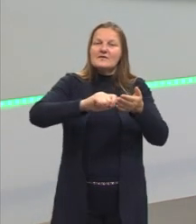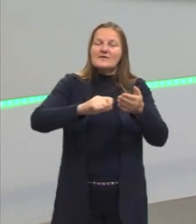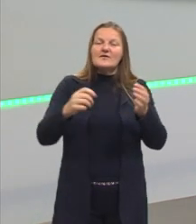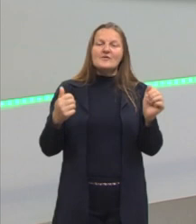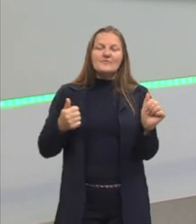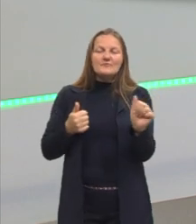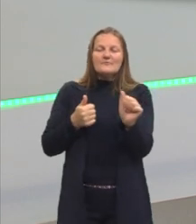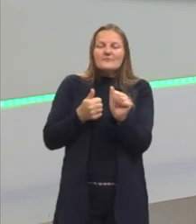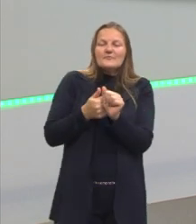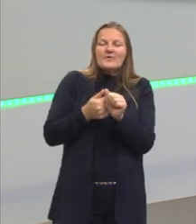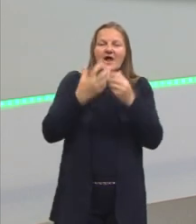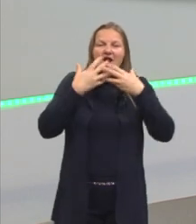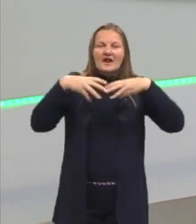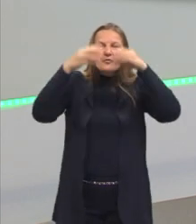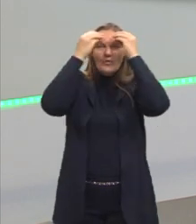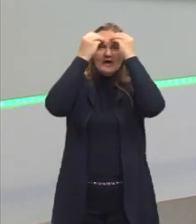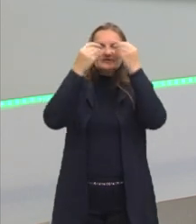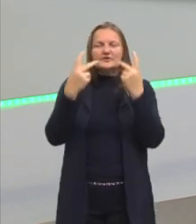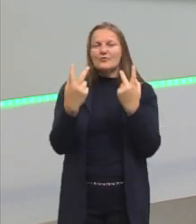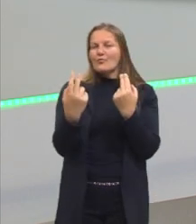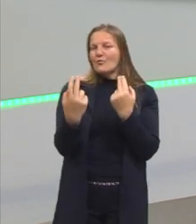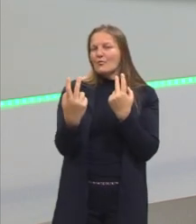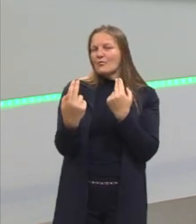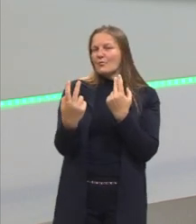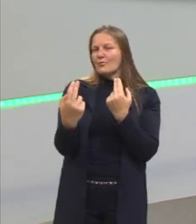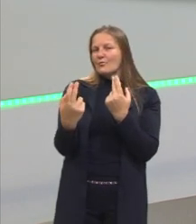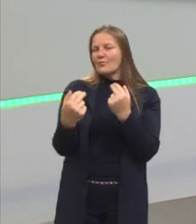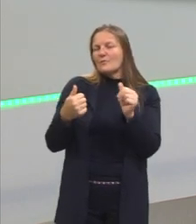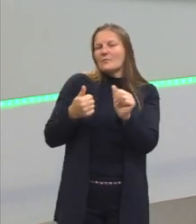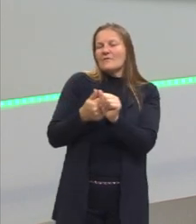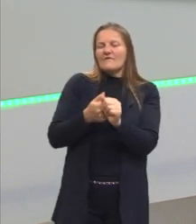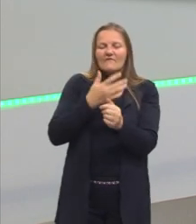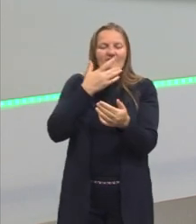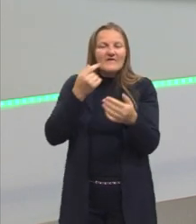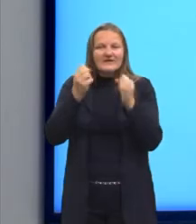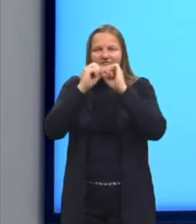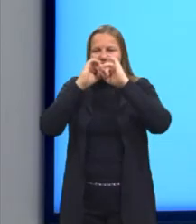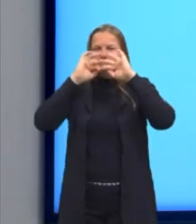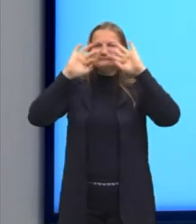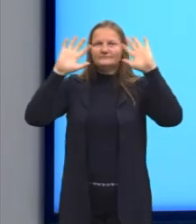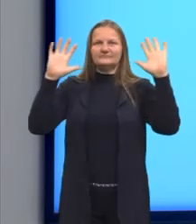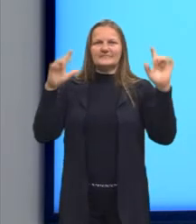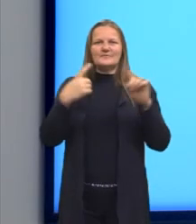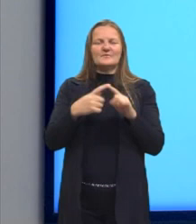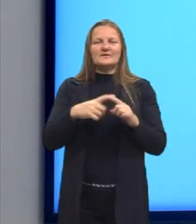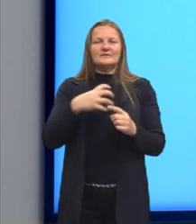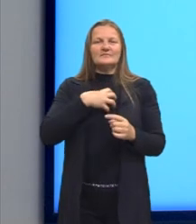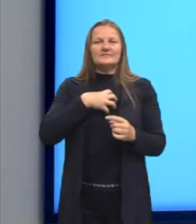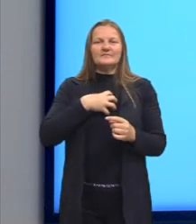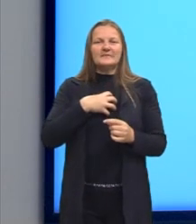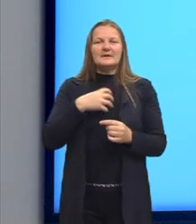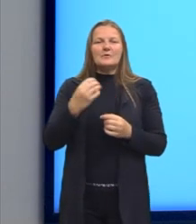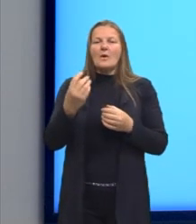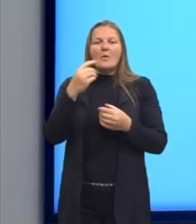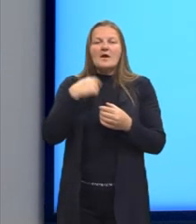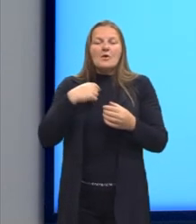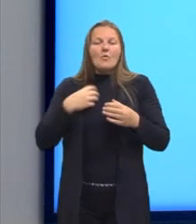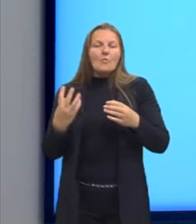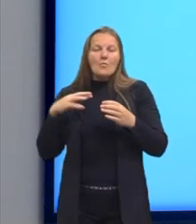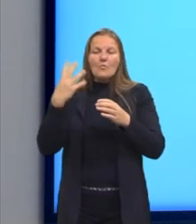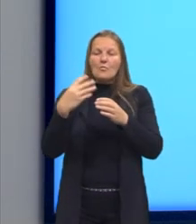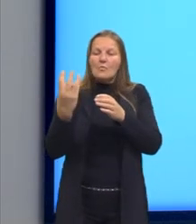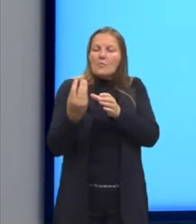aproxima essa linguagem. Por quê? Quando você aproxima a linguagem do leitor, é mais fácil o entendimento, e existe uma coisa chamada pertencimento.